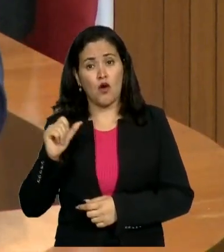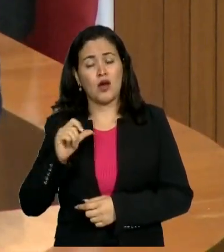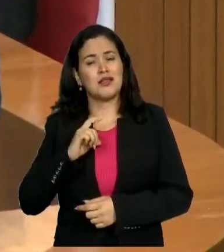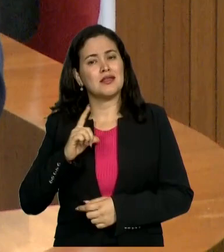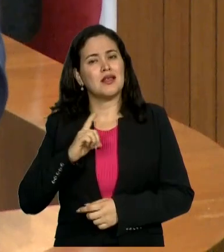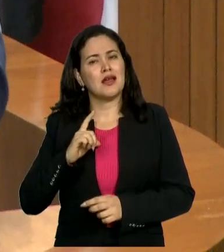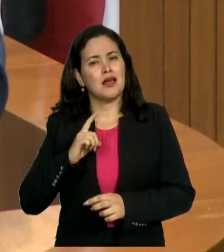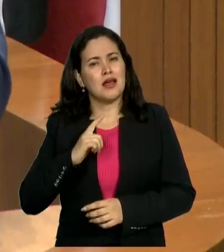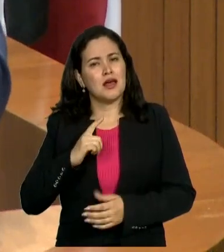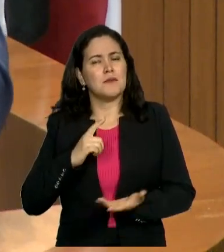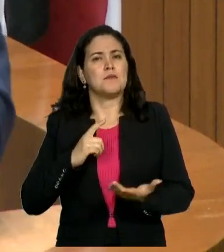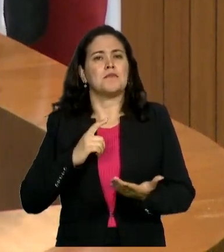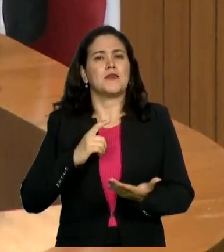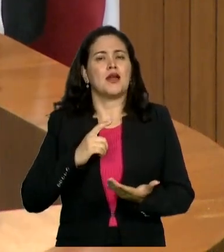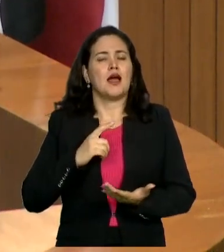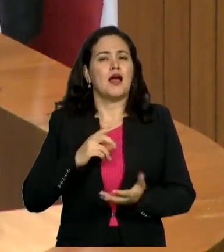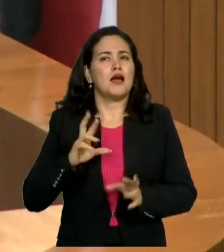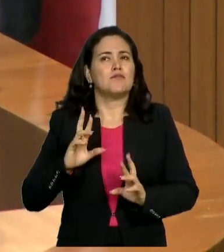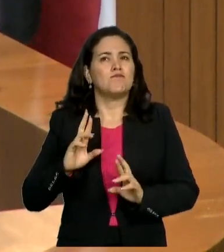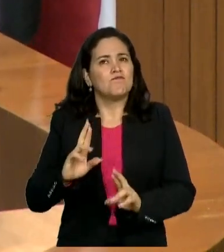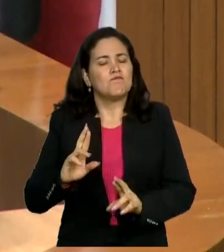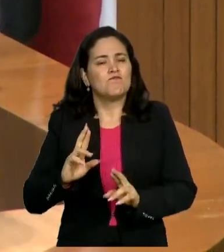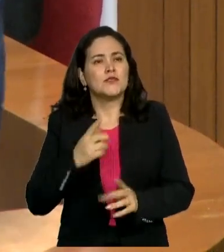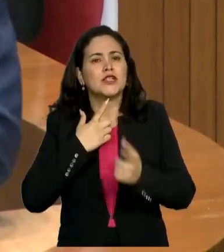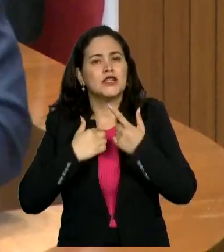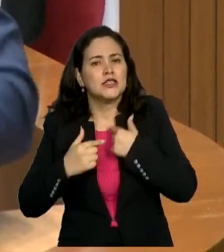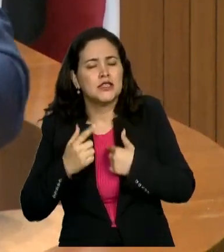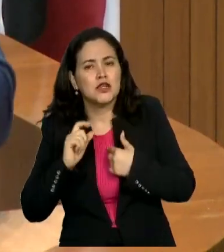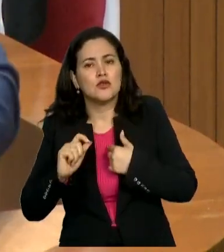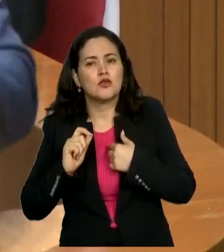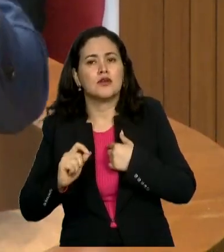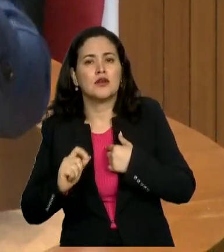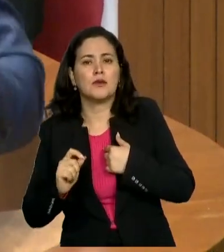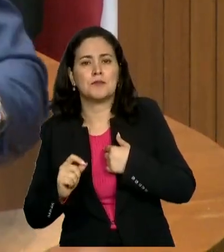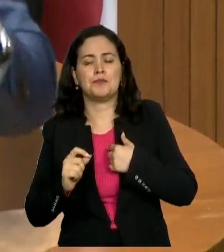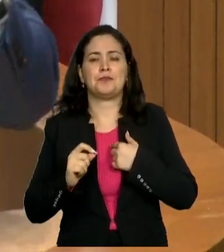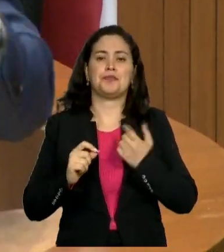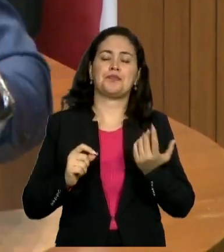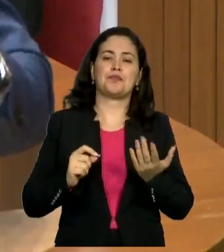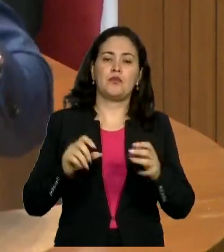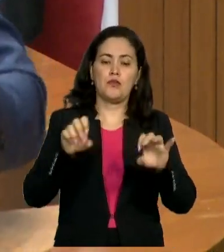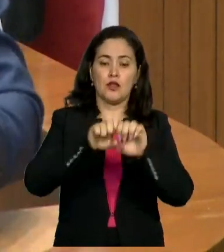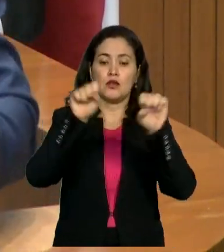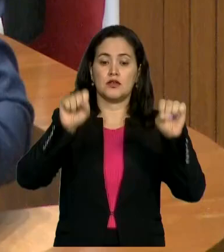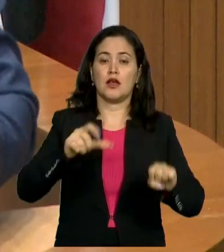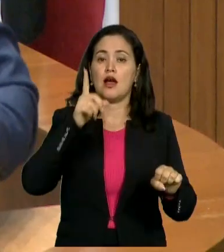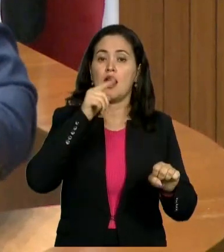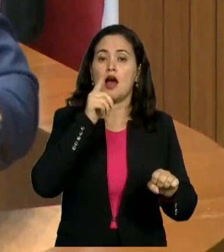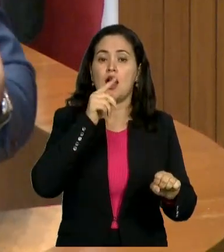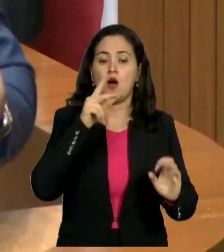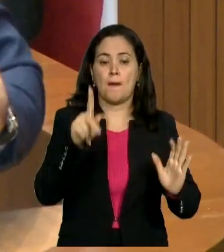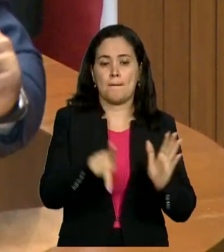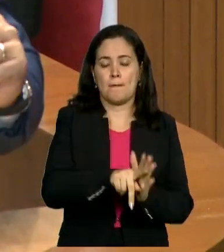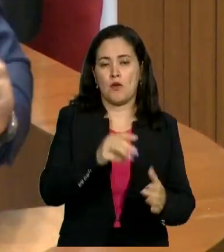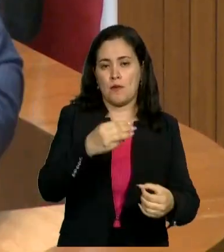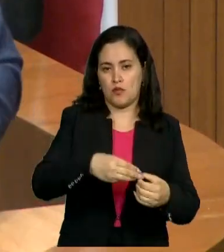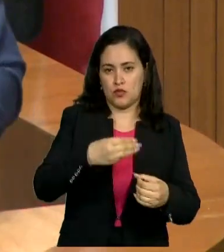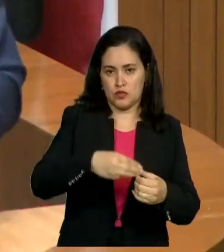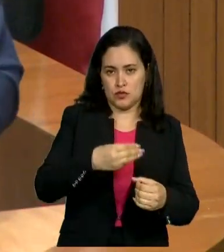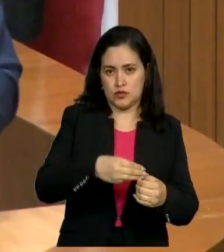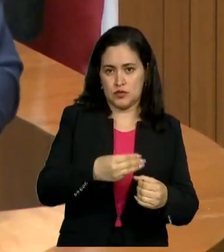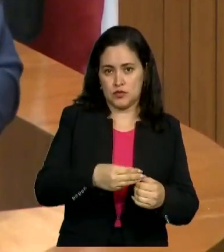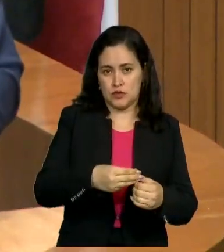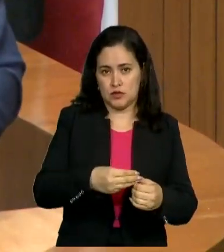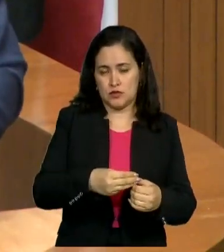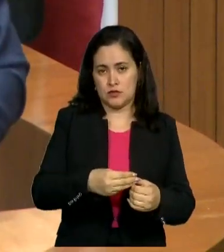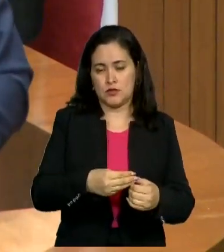o sistema, mas nós sabemos que empresa privada nenhuma vai ter disponibilidade financeira de fazer esse aporte logo no início